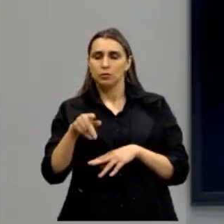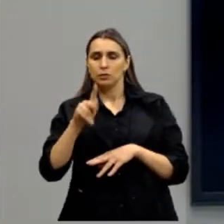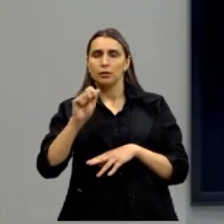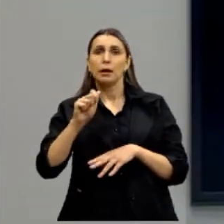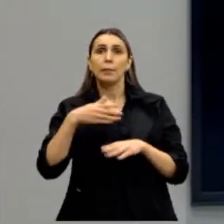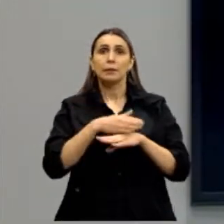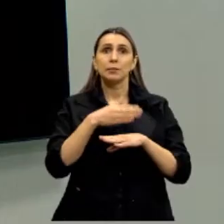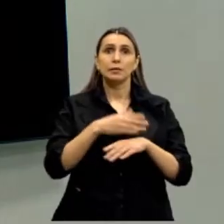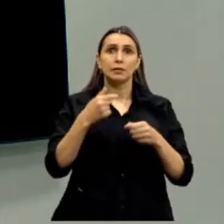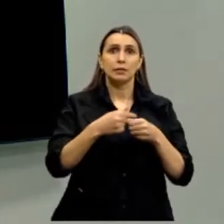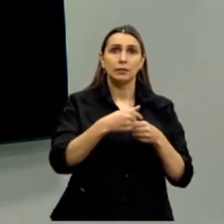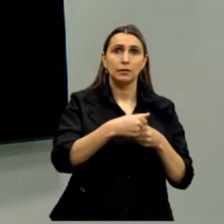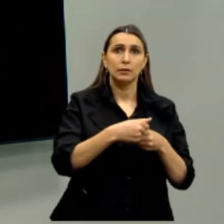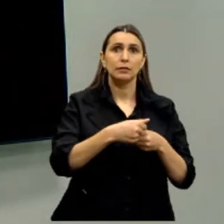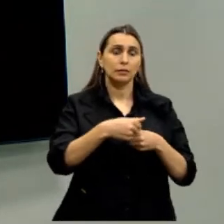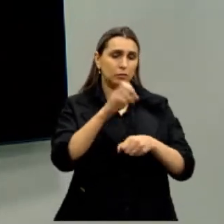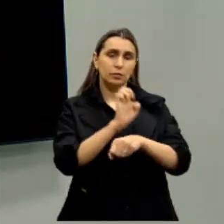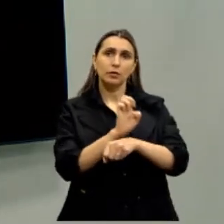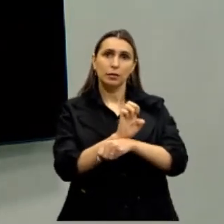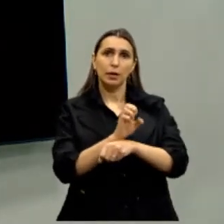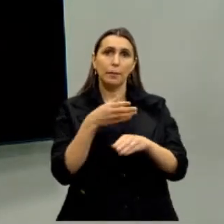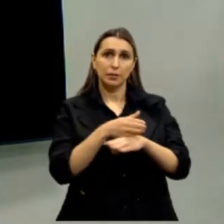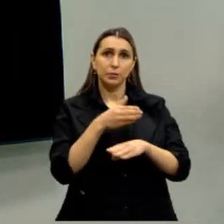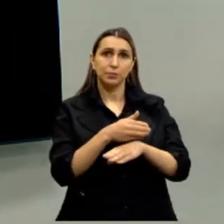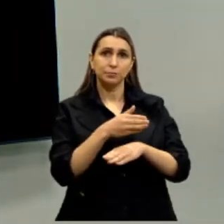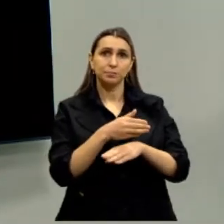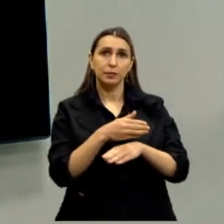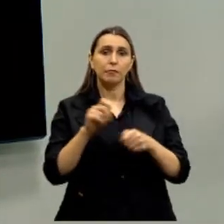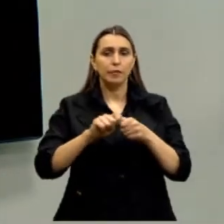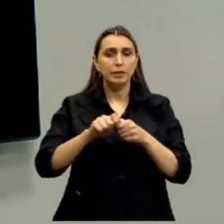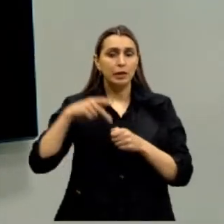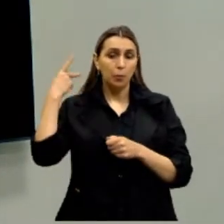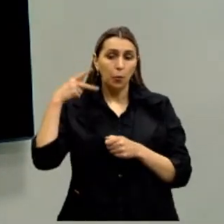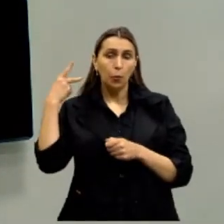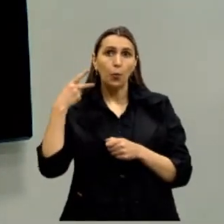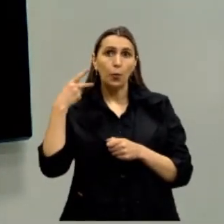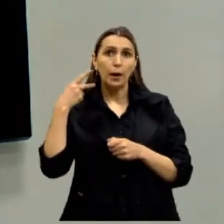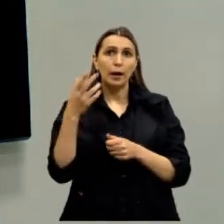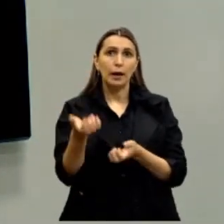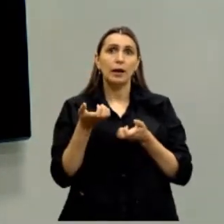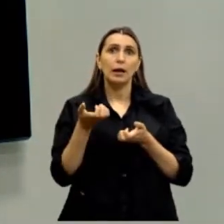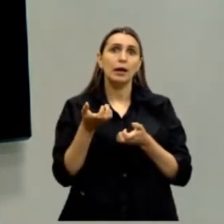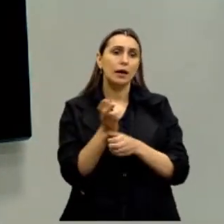pólis, na cidade e estado. Fazer política é buscar